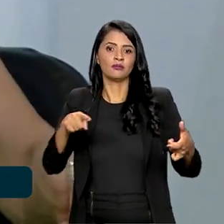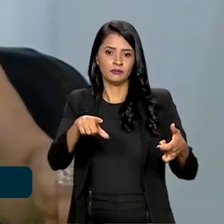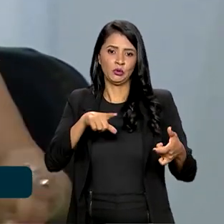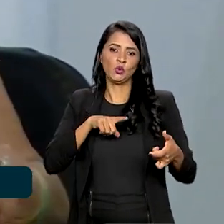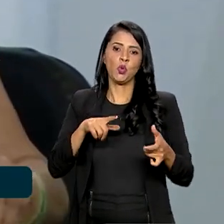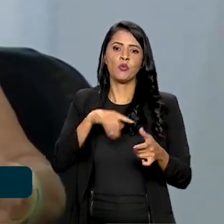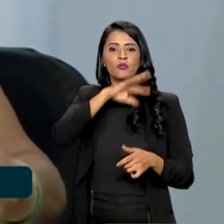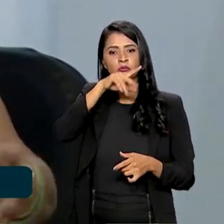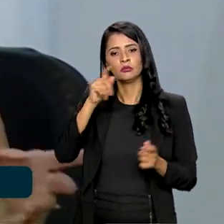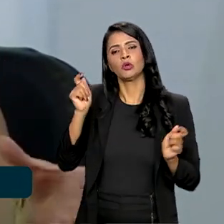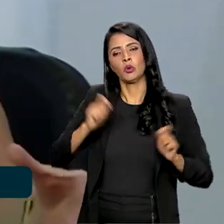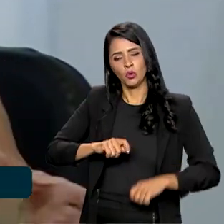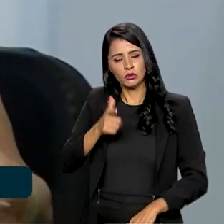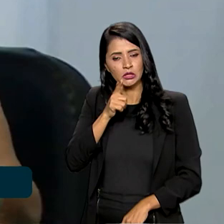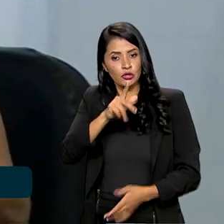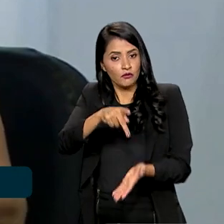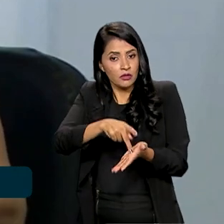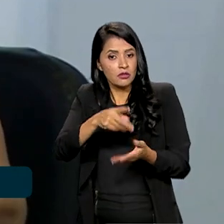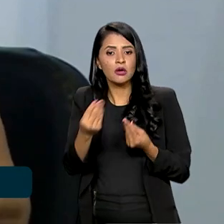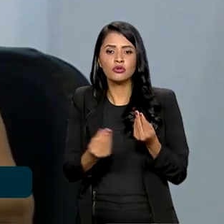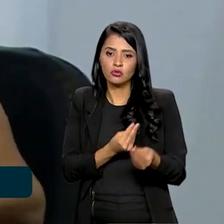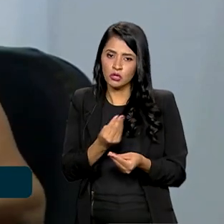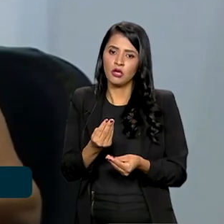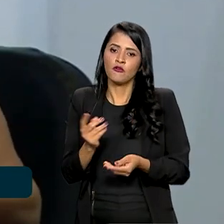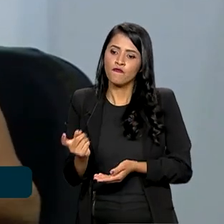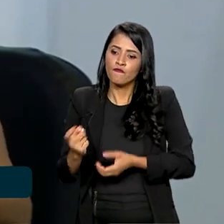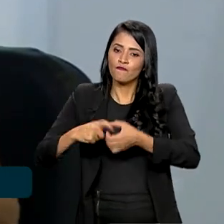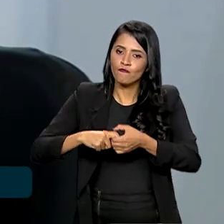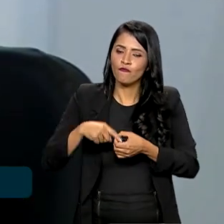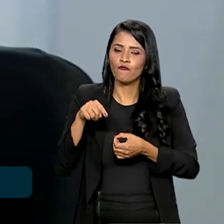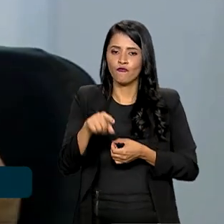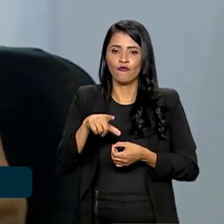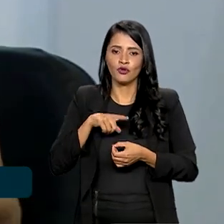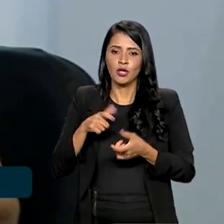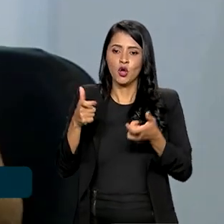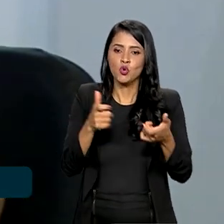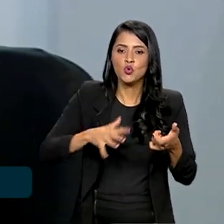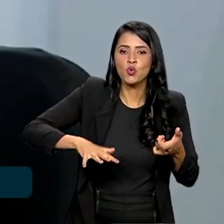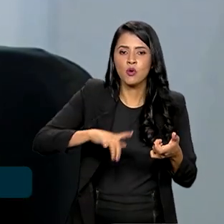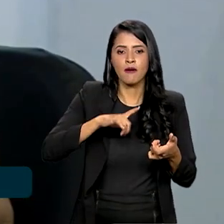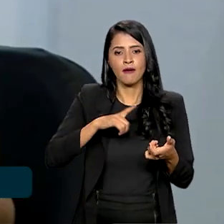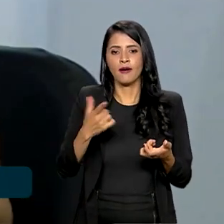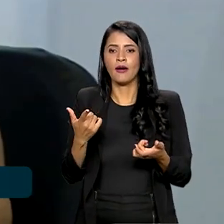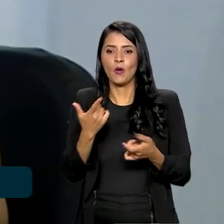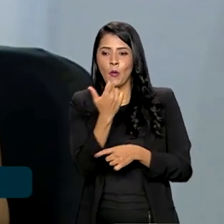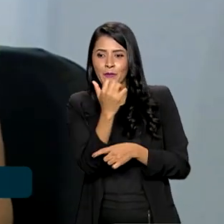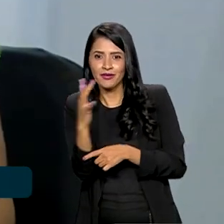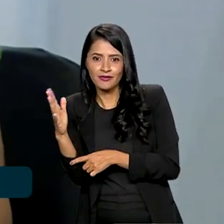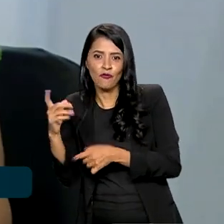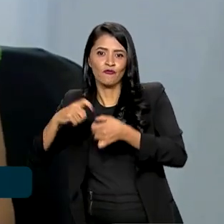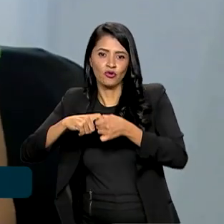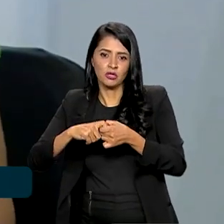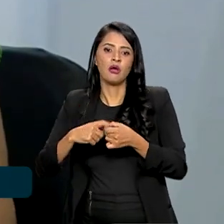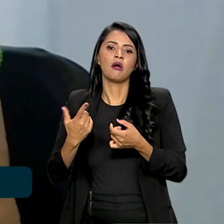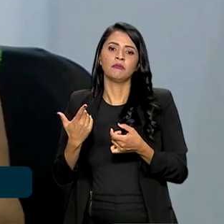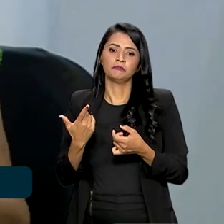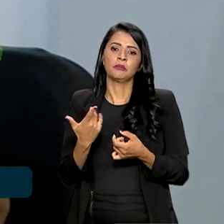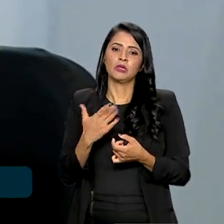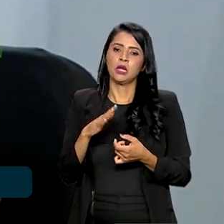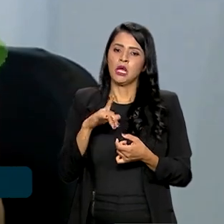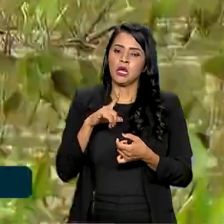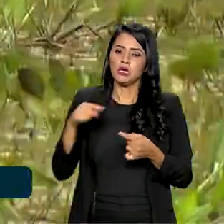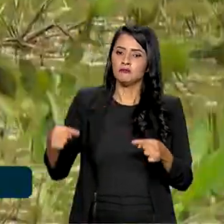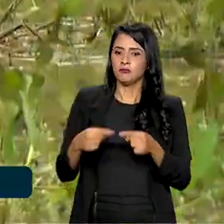nós vamos conseguir realmente fazer uma recuperação de hábito, uma recuperação ambiental e ecológica que tenha